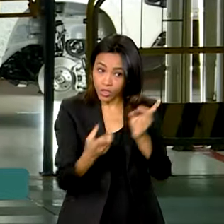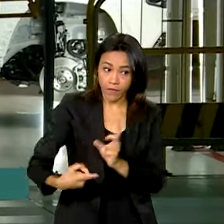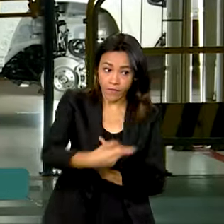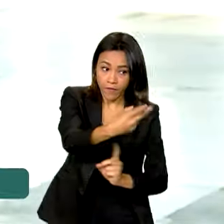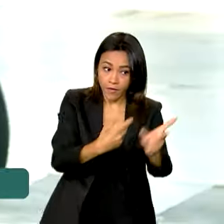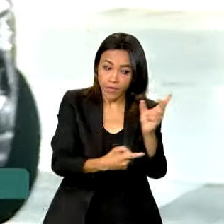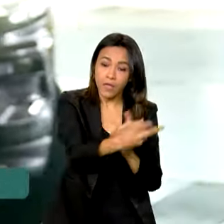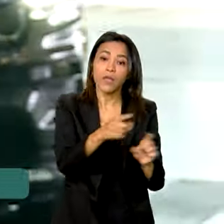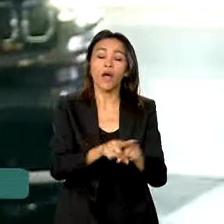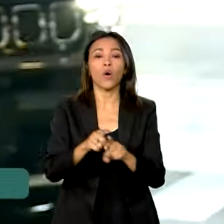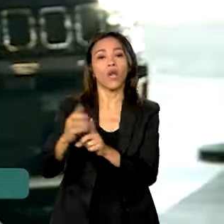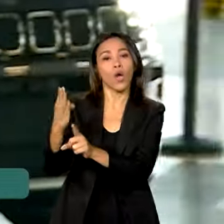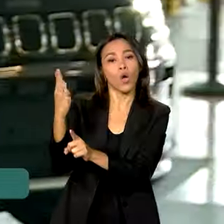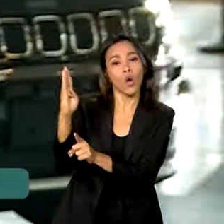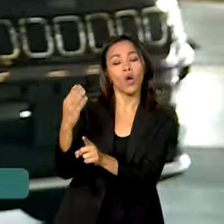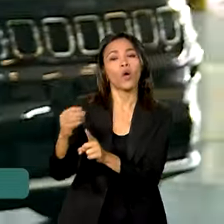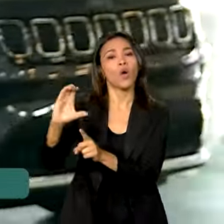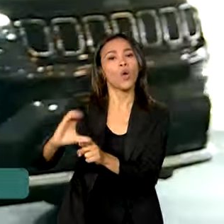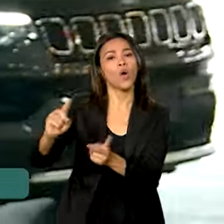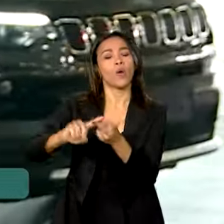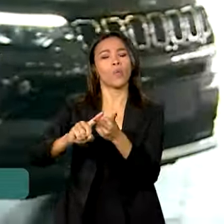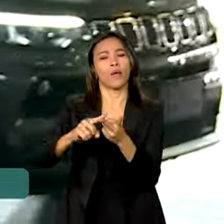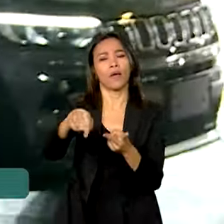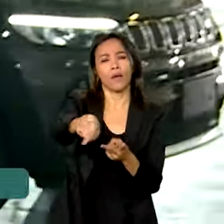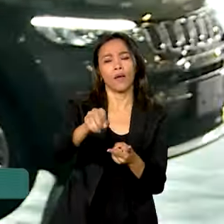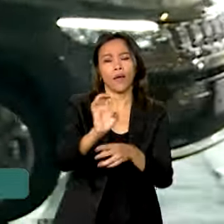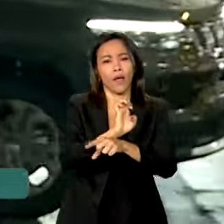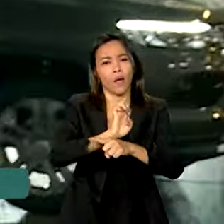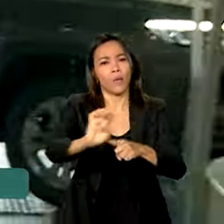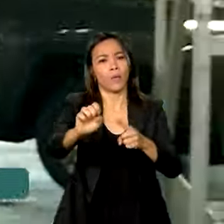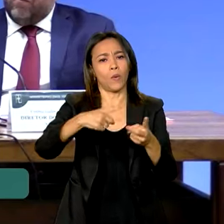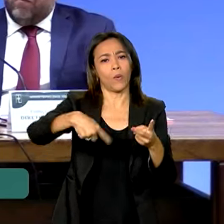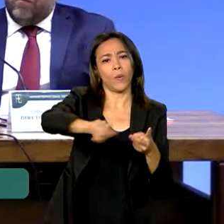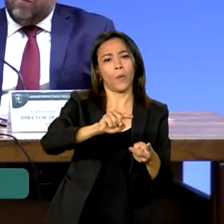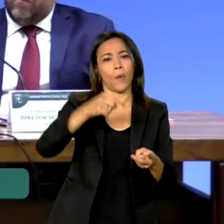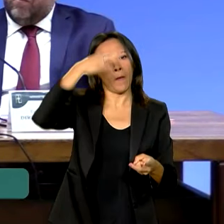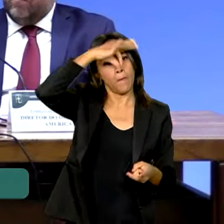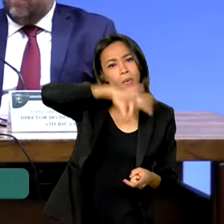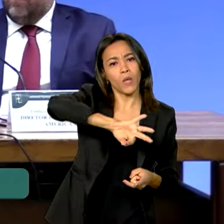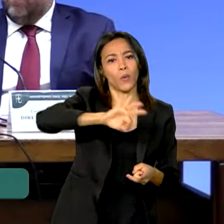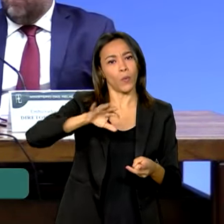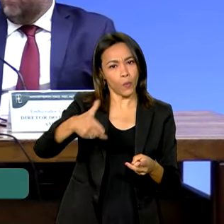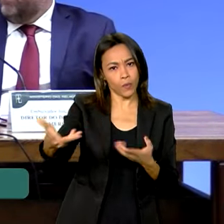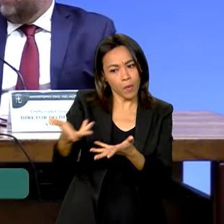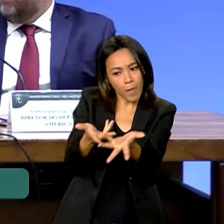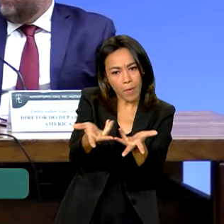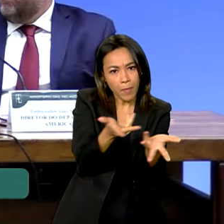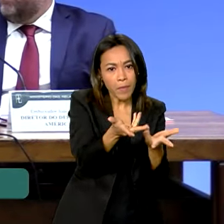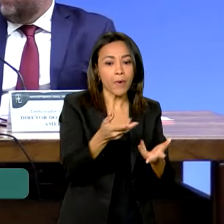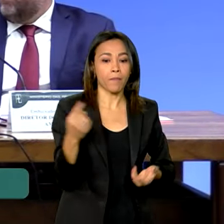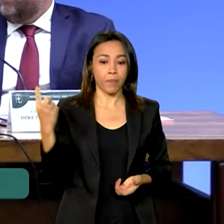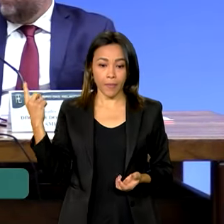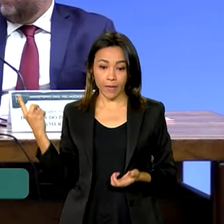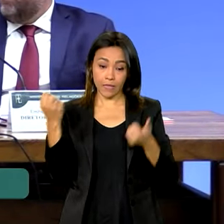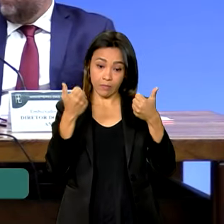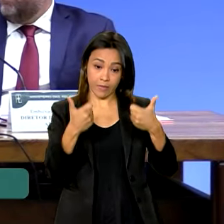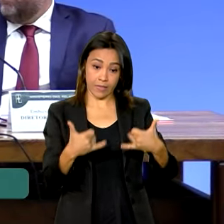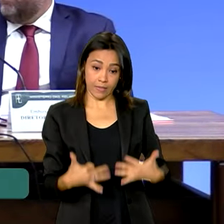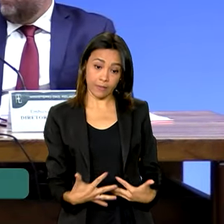comerciais com Colômbia, Equador, Peru e países da América Central. Isso era um pedido da nossa indústria, da Anfávia,